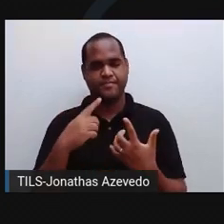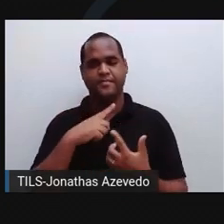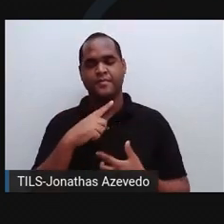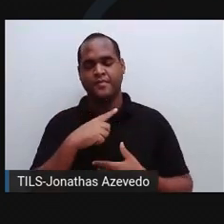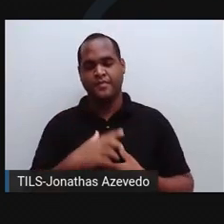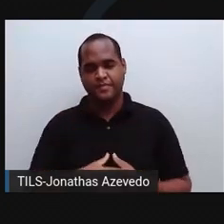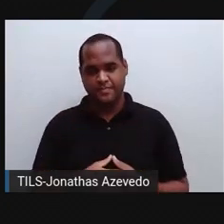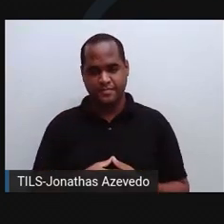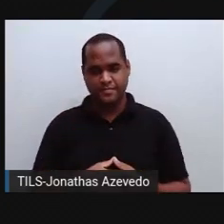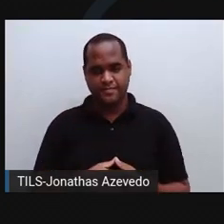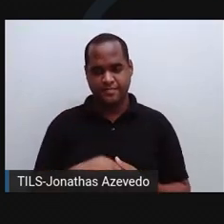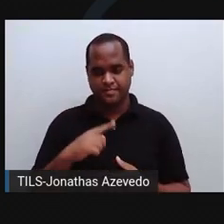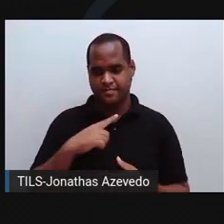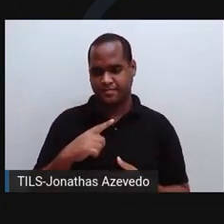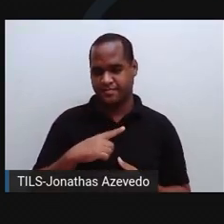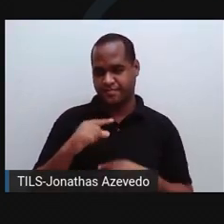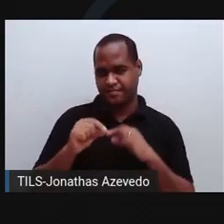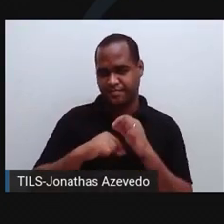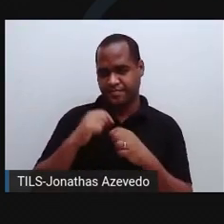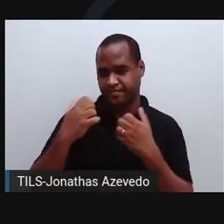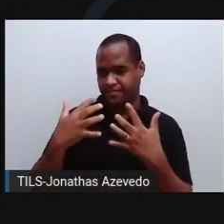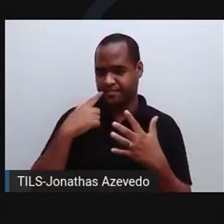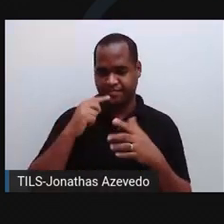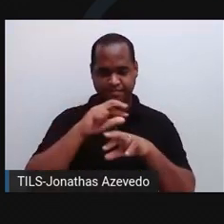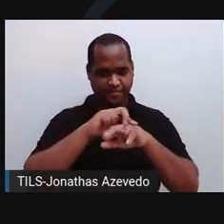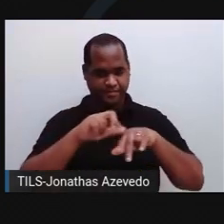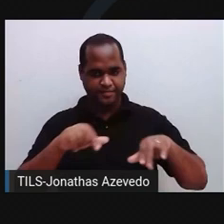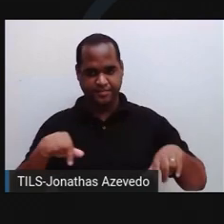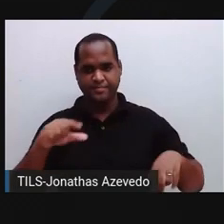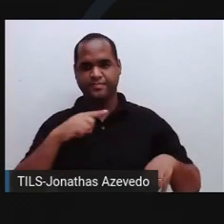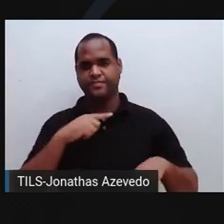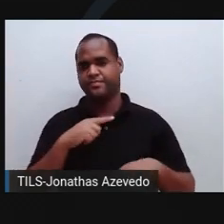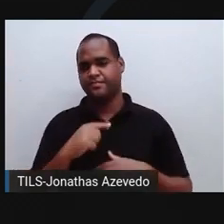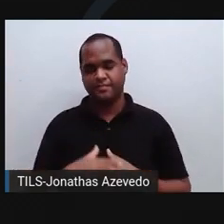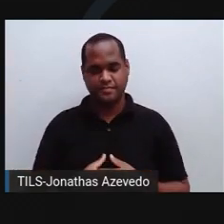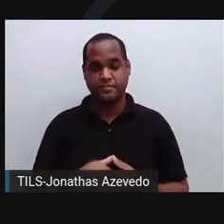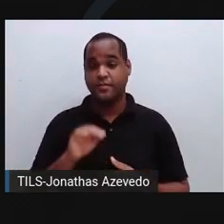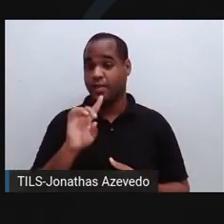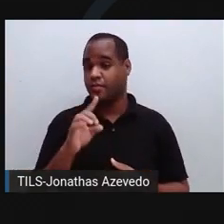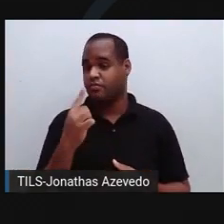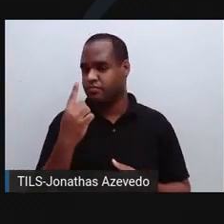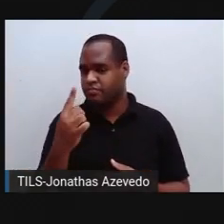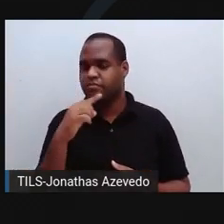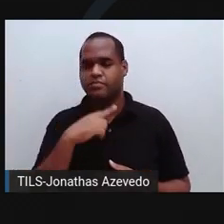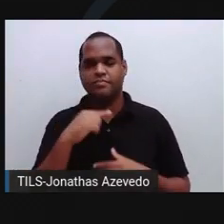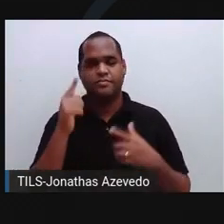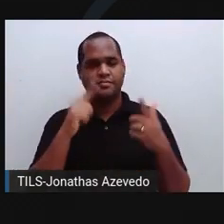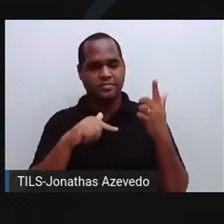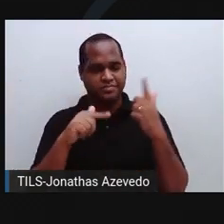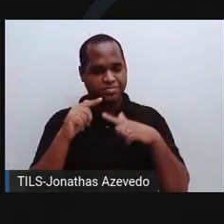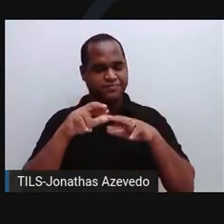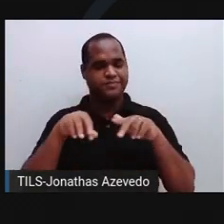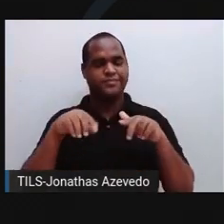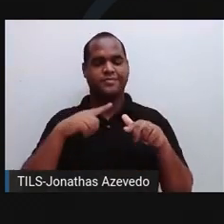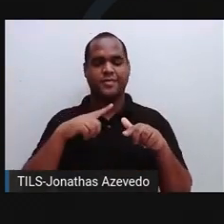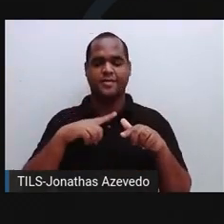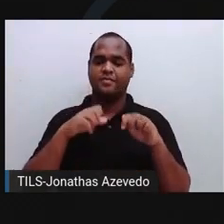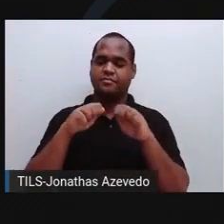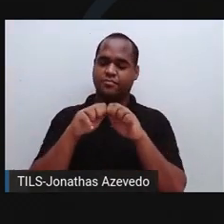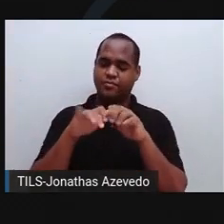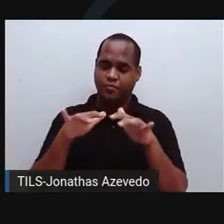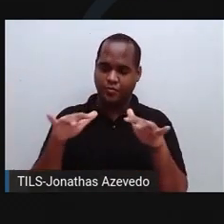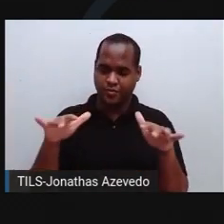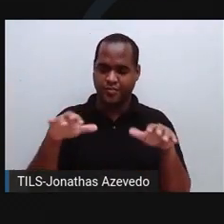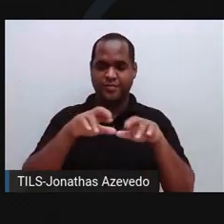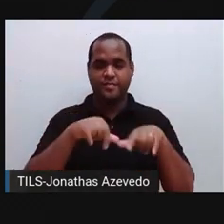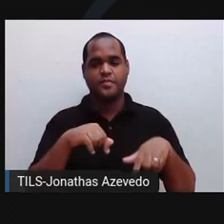múltiplas O único neurônio pode receber sinais de vários neurônios. Os sinais enviados